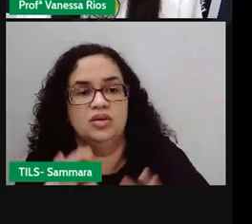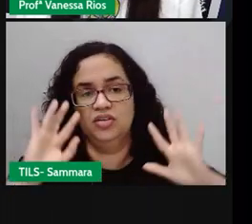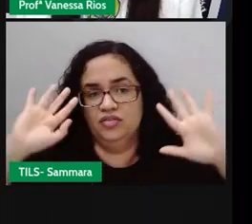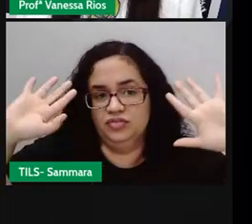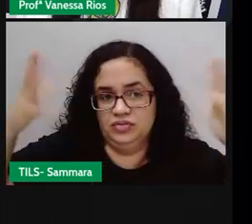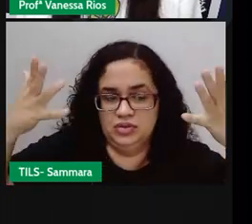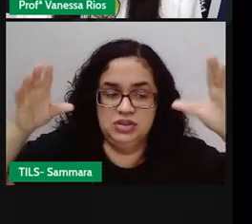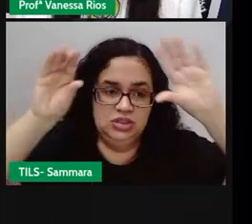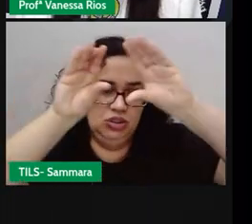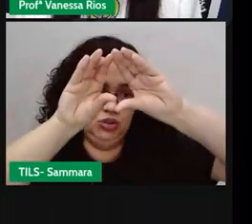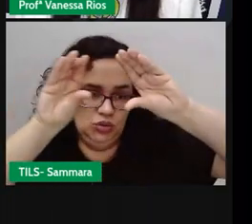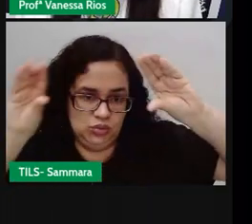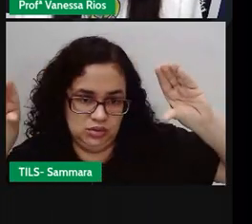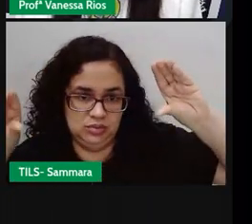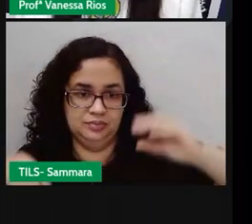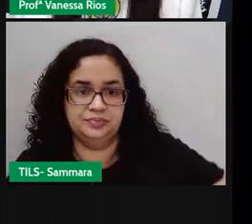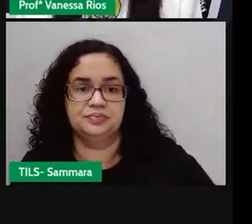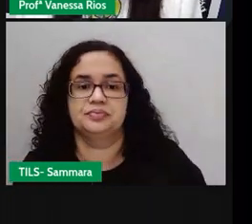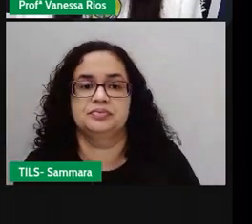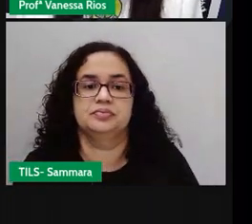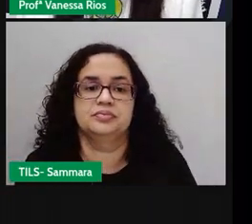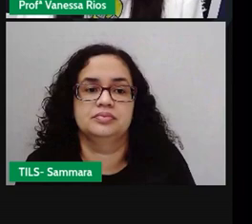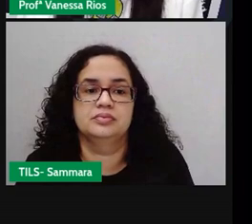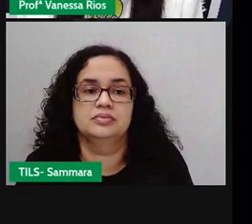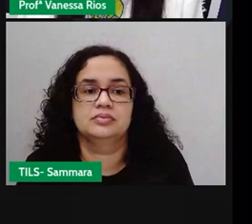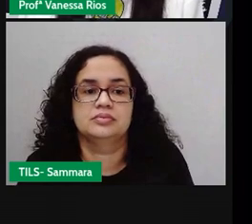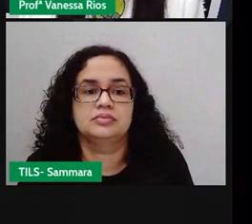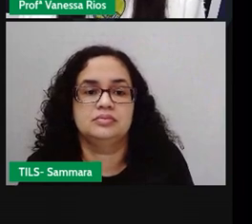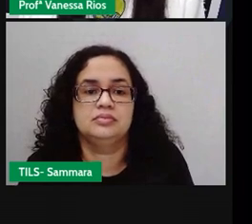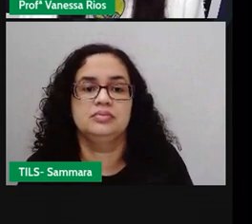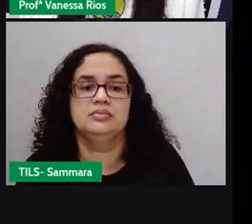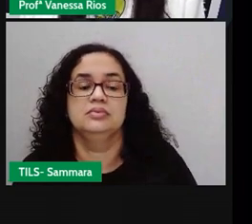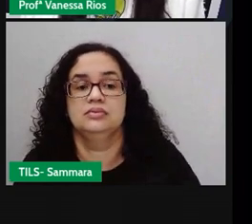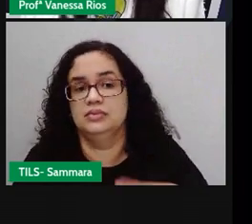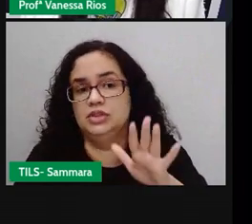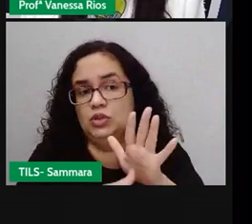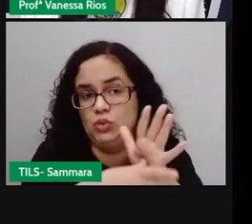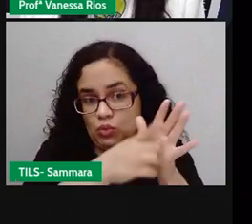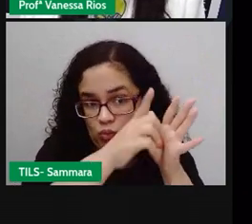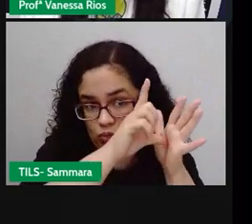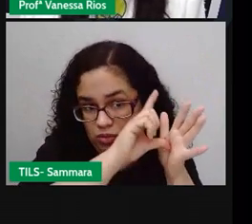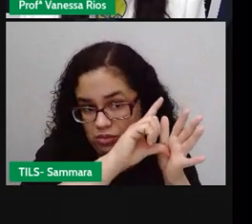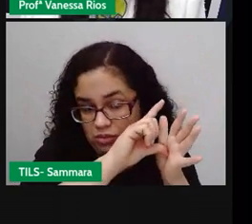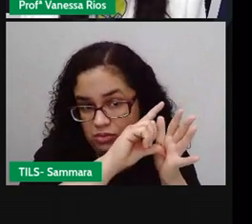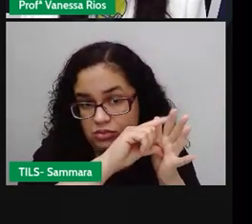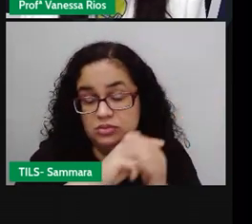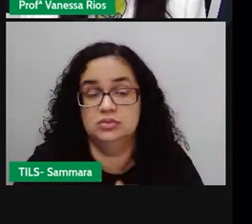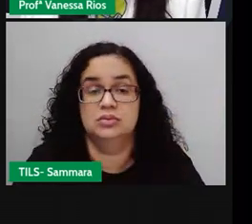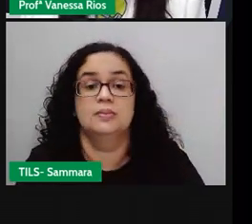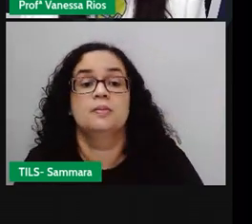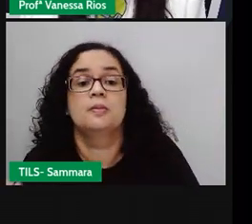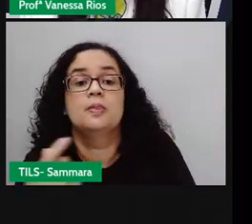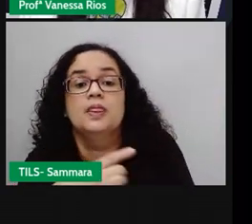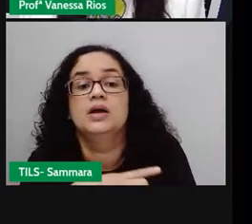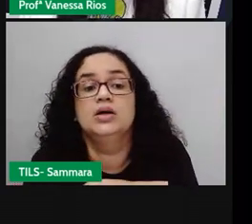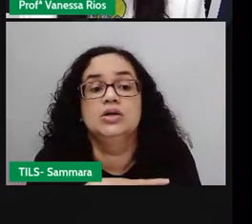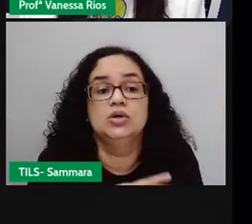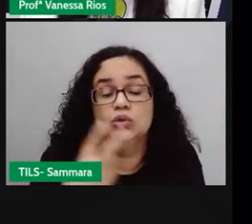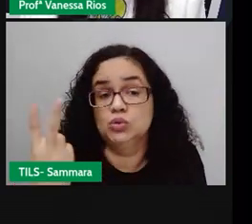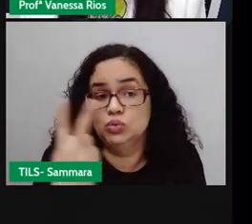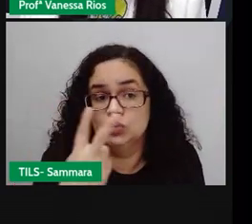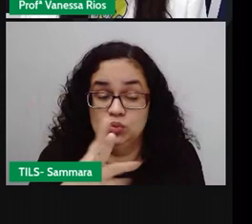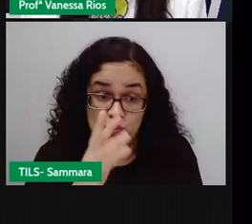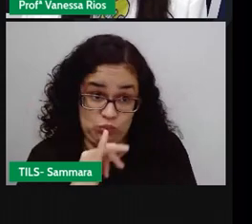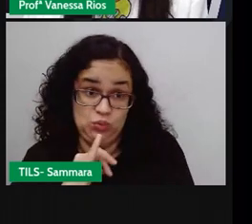festa no céu. Então, olha só lá o parágrafo. Antes desse parágrafo, né? Teria aí o uso dos dois